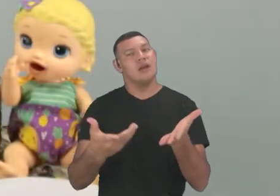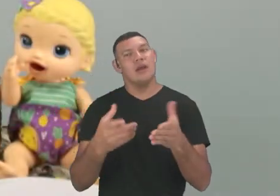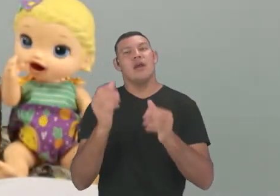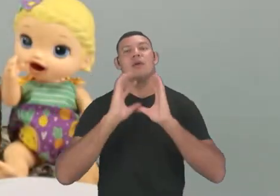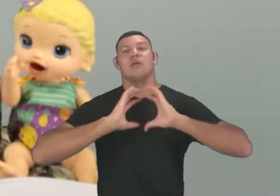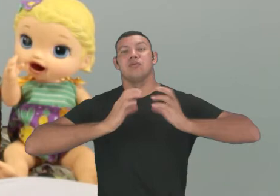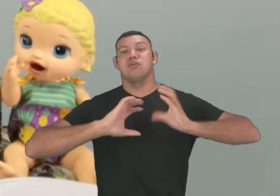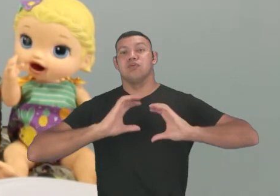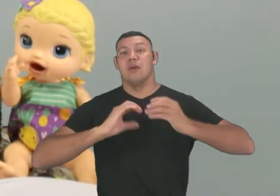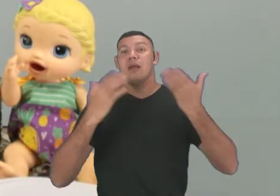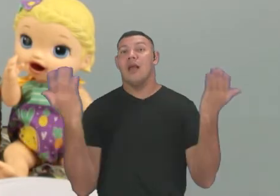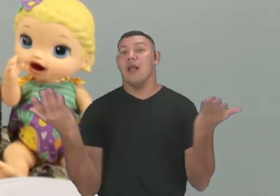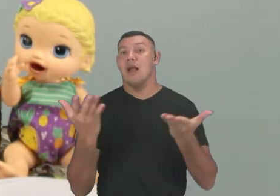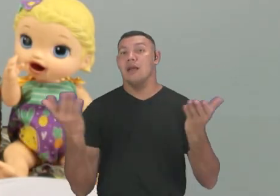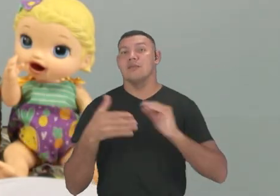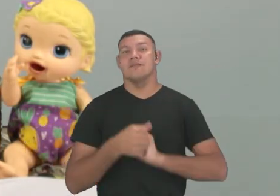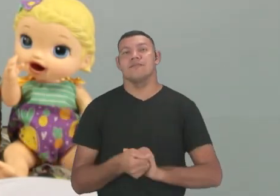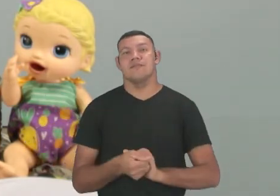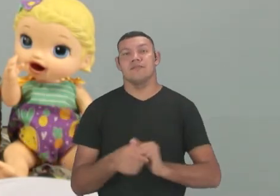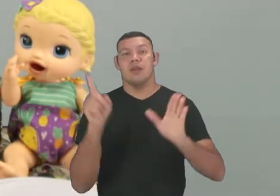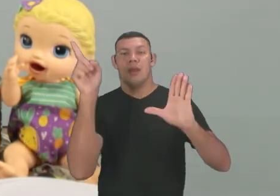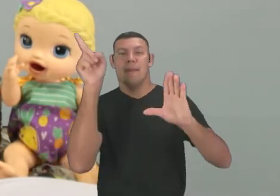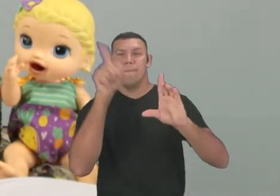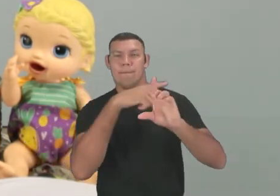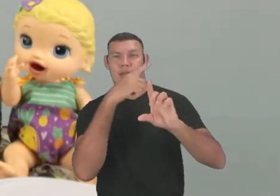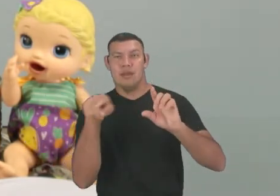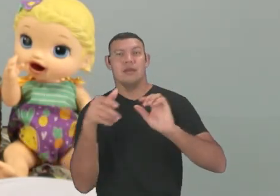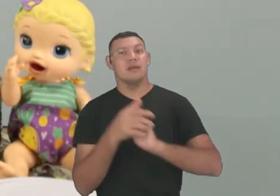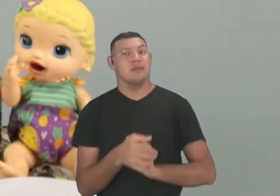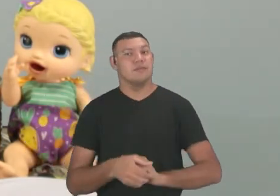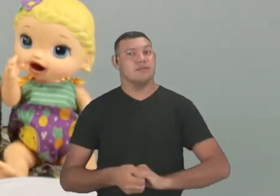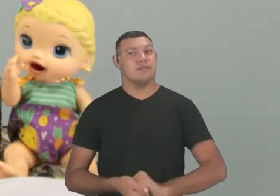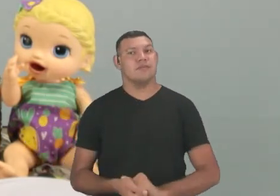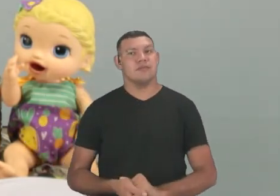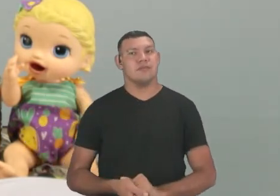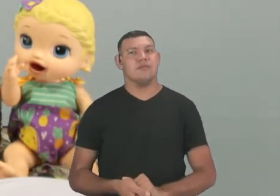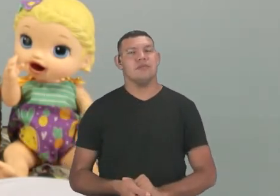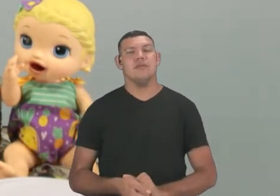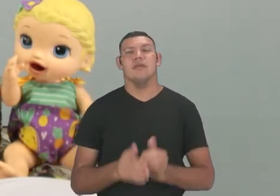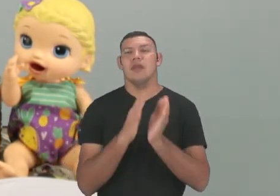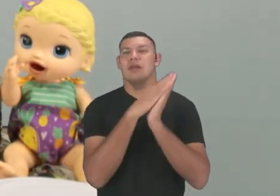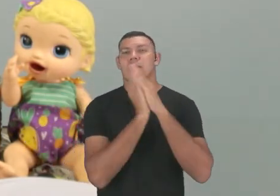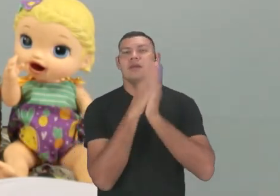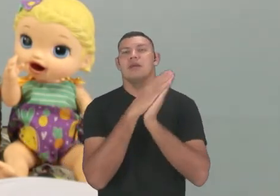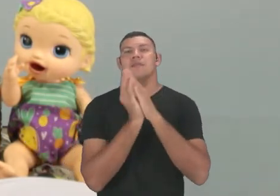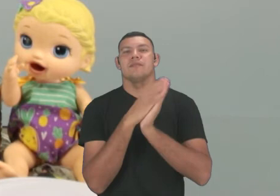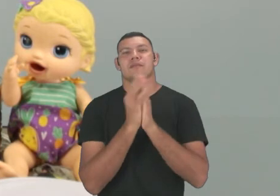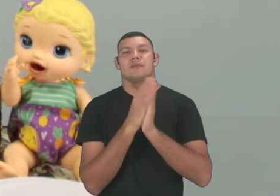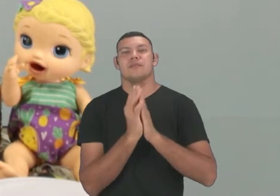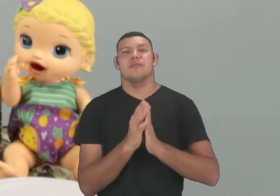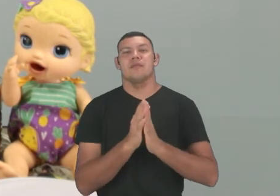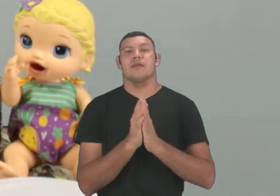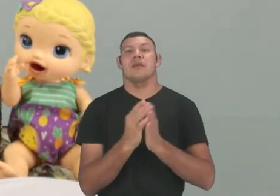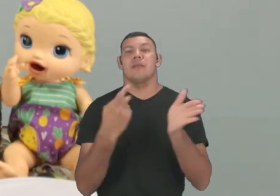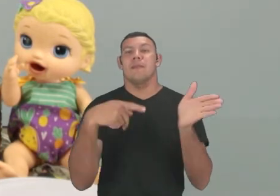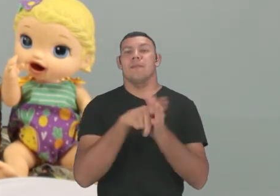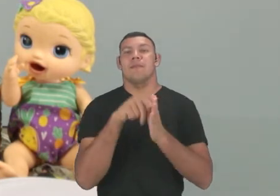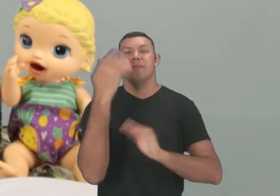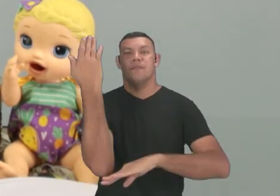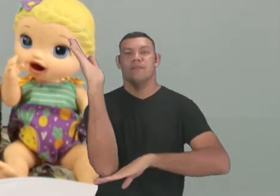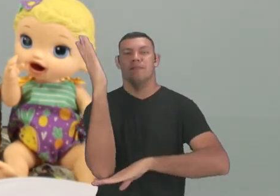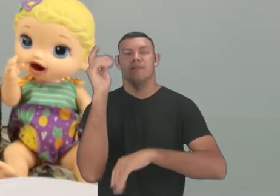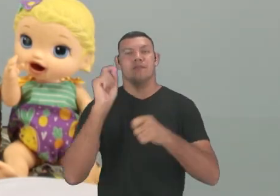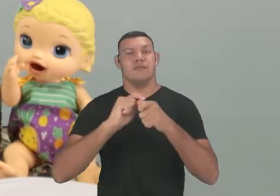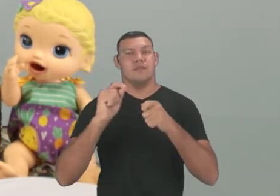Agora nós vamos fazer o quê? Vamos marcar com X nos brinquedos feitos com madeira. Qual